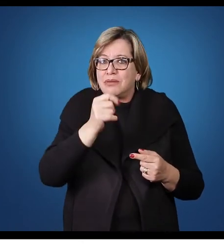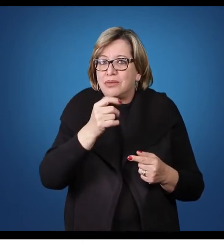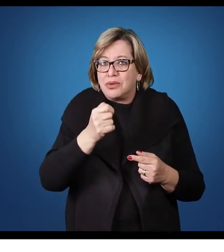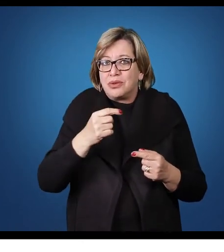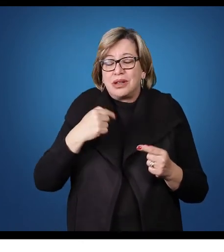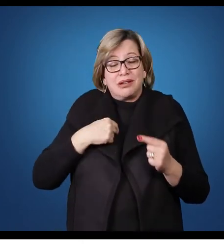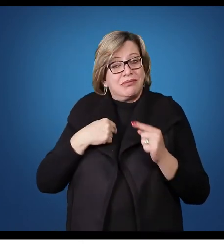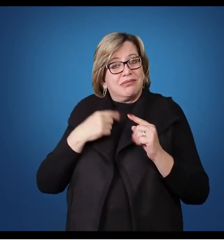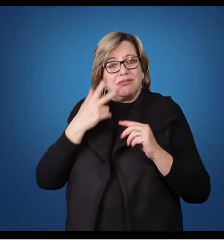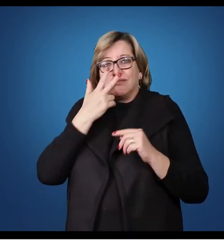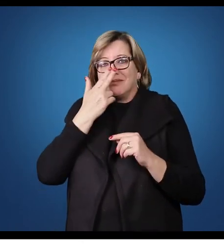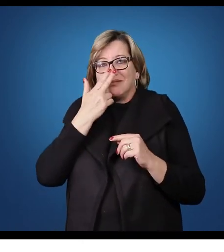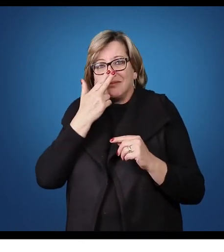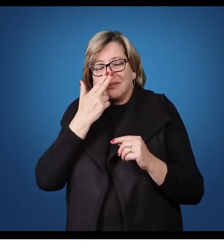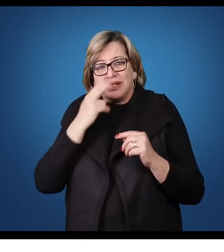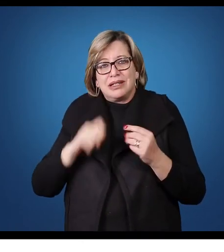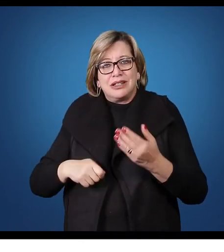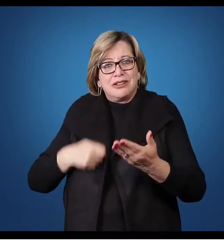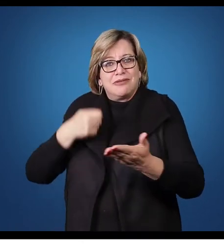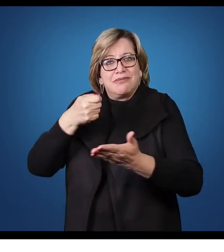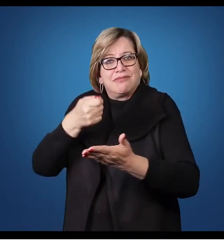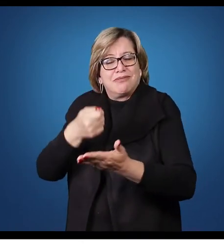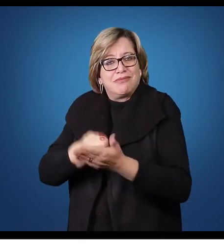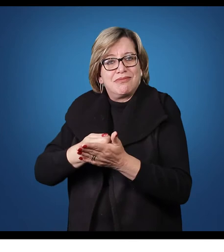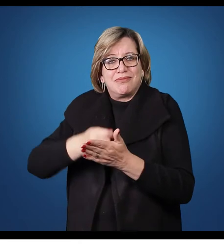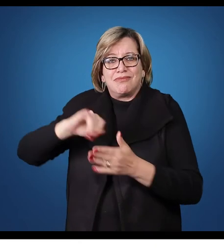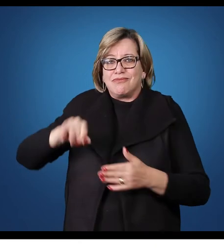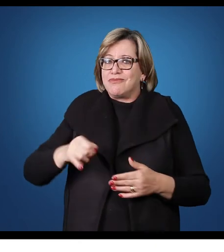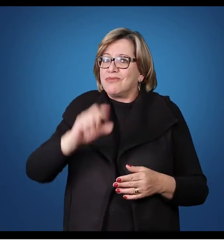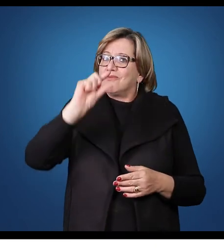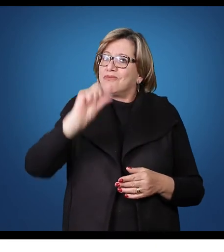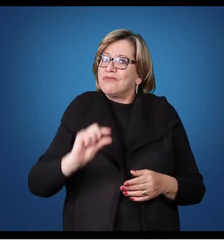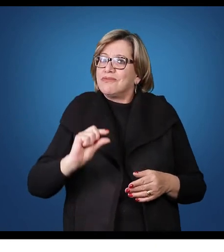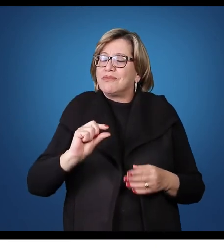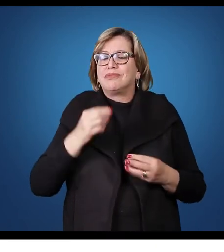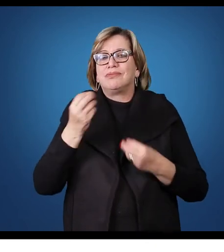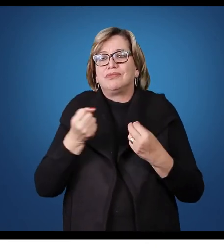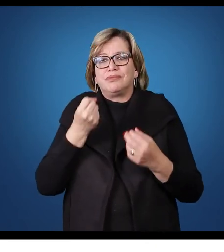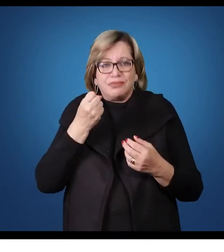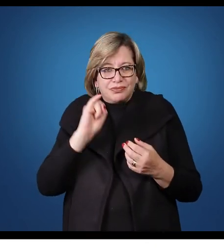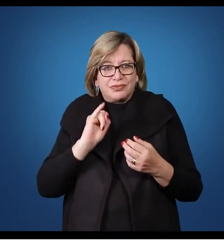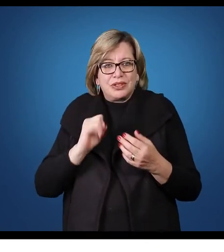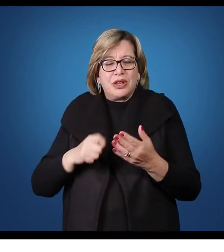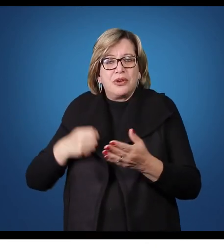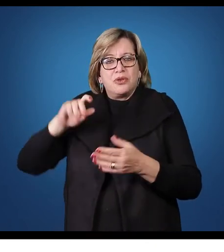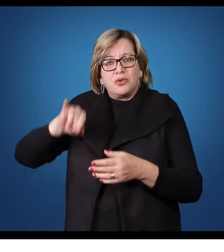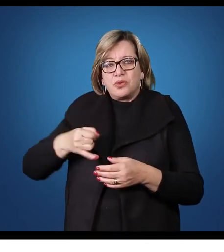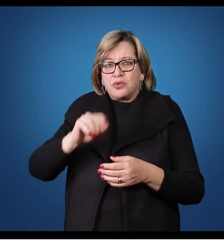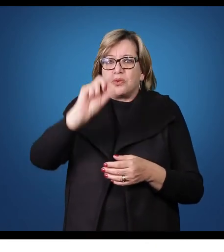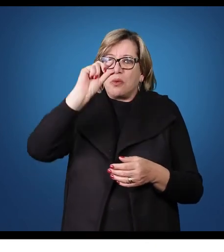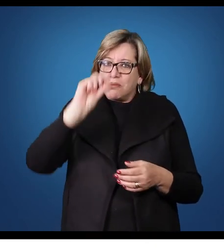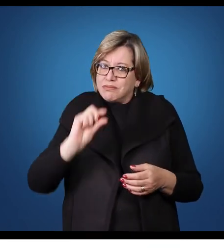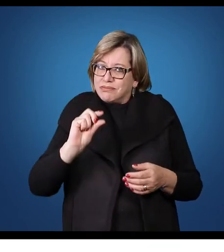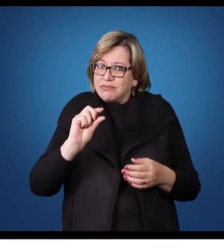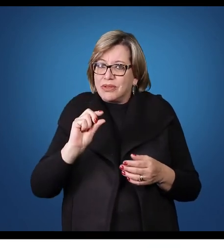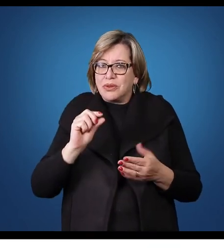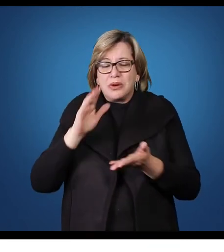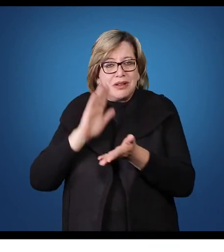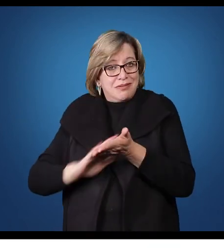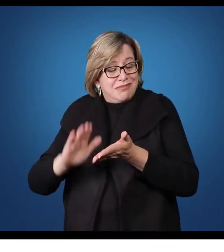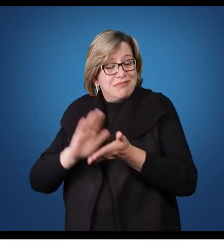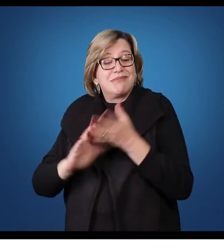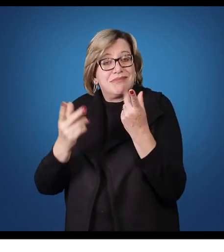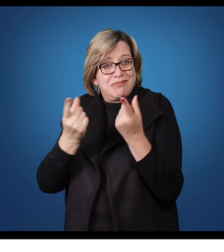que eu tenha um pagamento menor de juros. Se eu pago menos juros, que é uma despesa